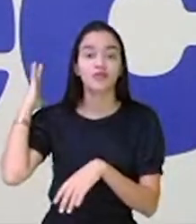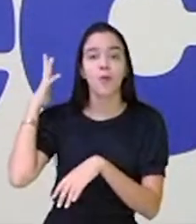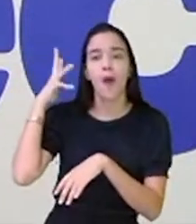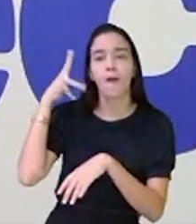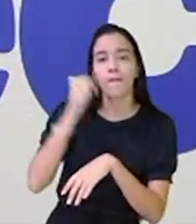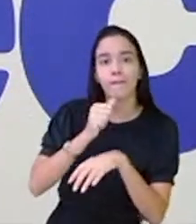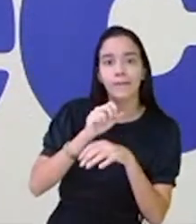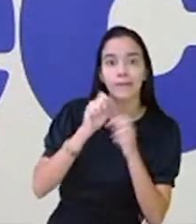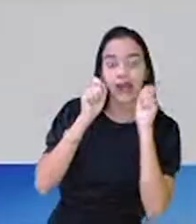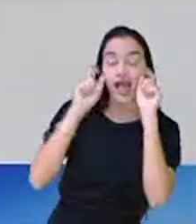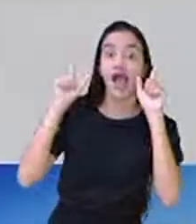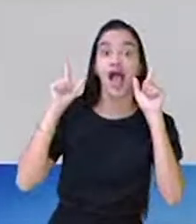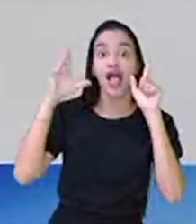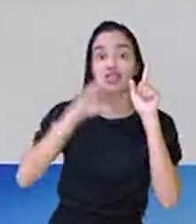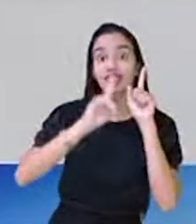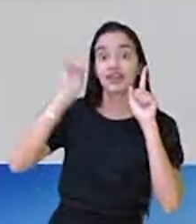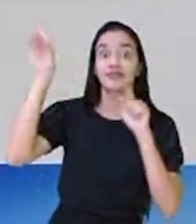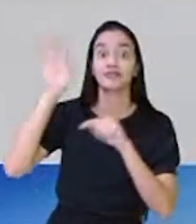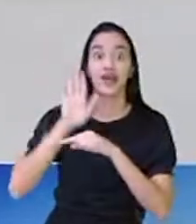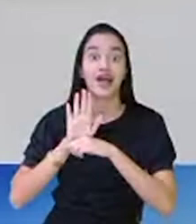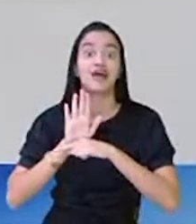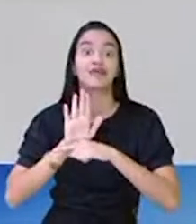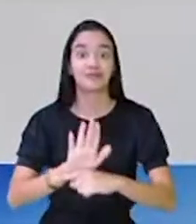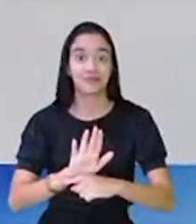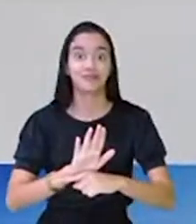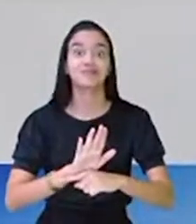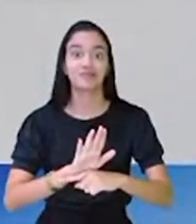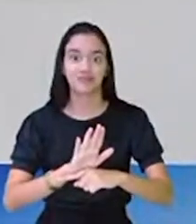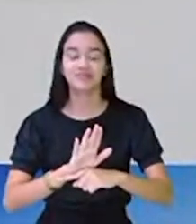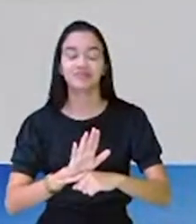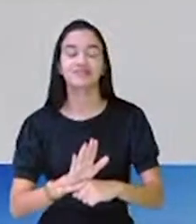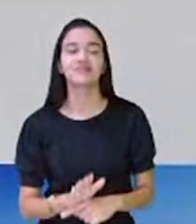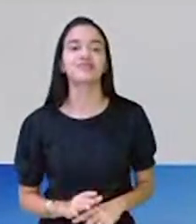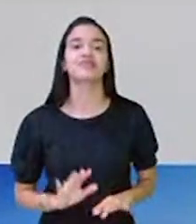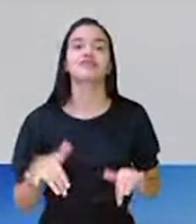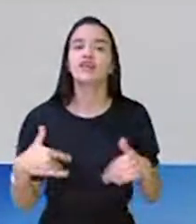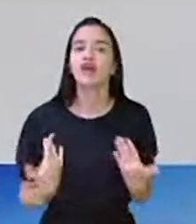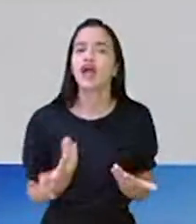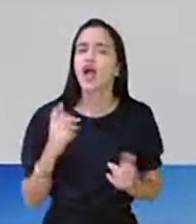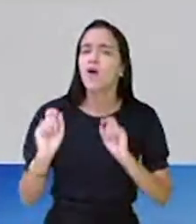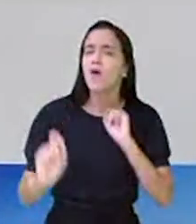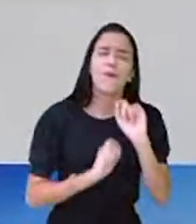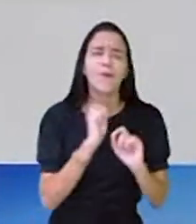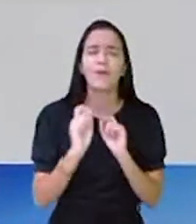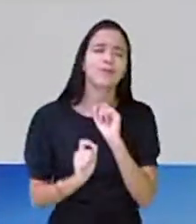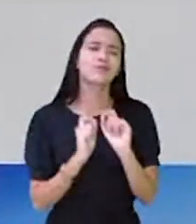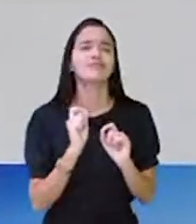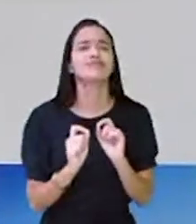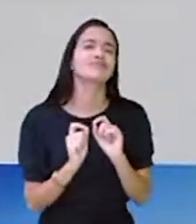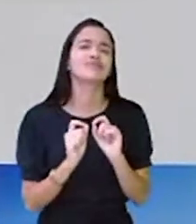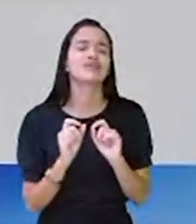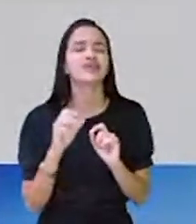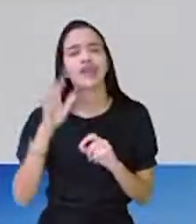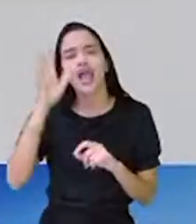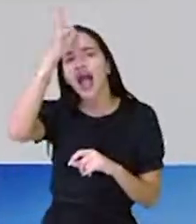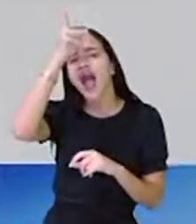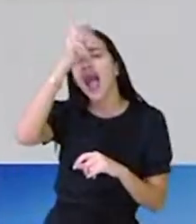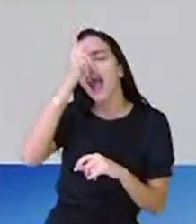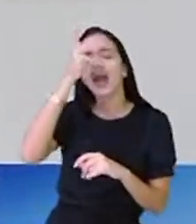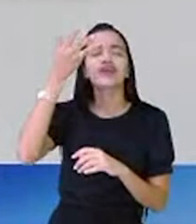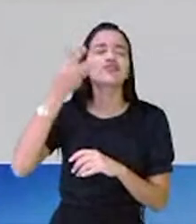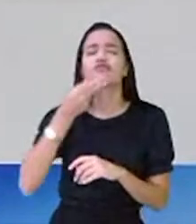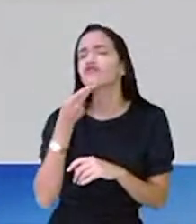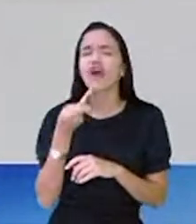madruga. Exatamente. Deus ajuda quem cedo madruga. O que será que Carijó quis passar